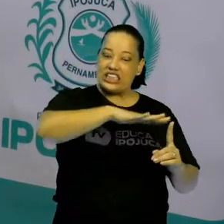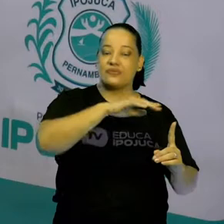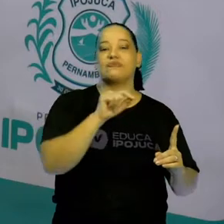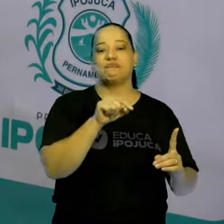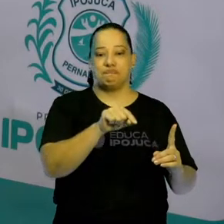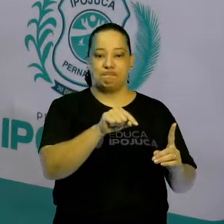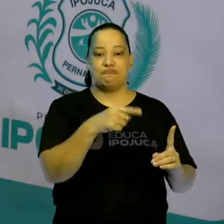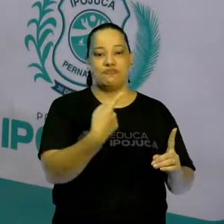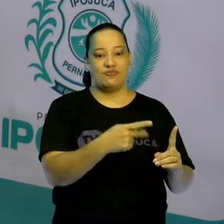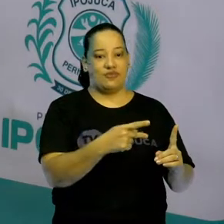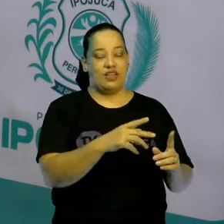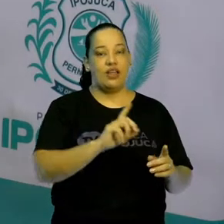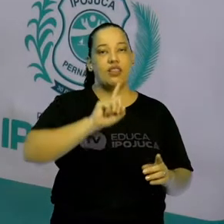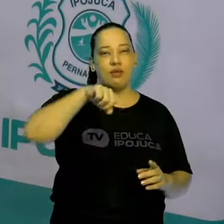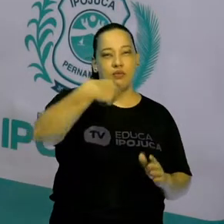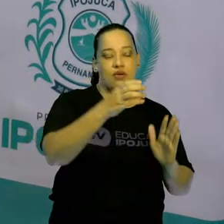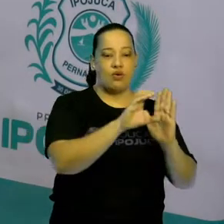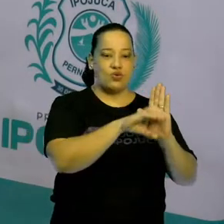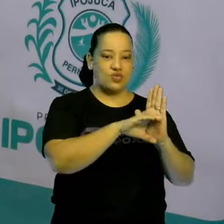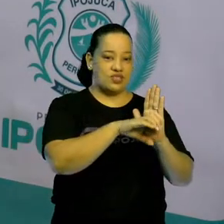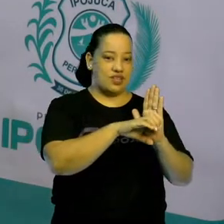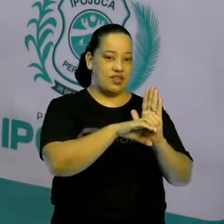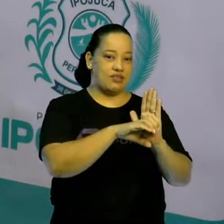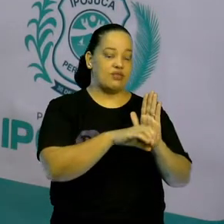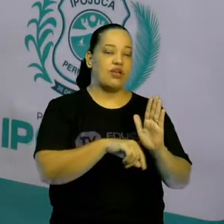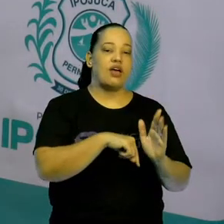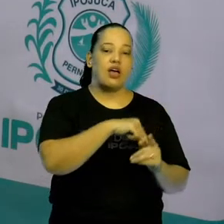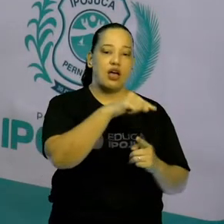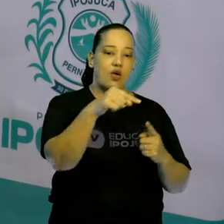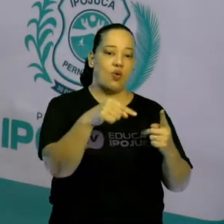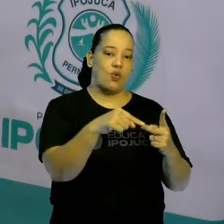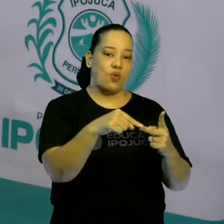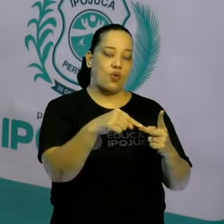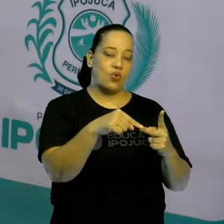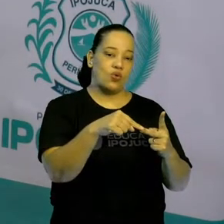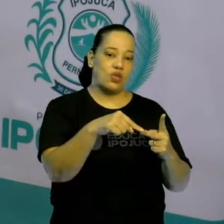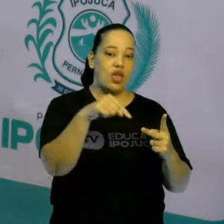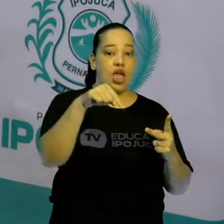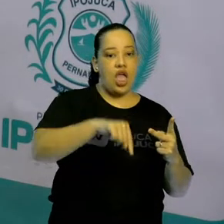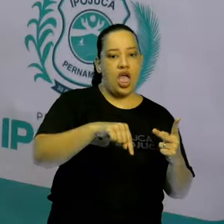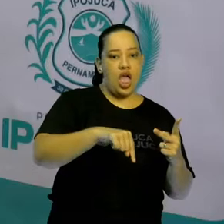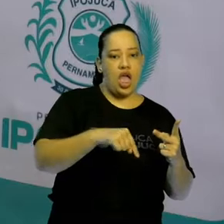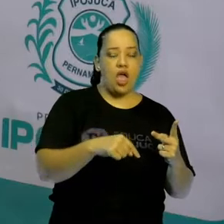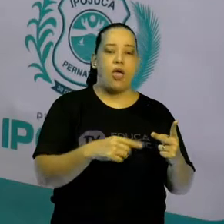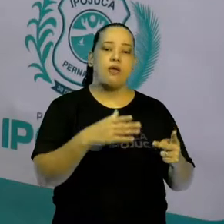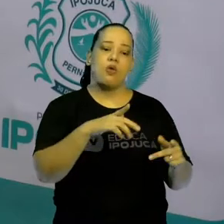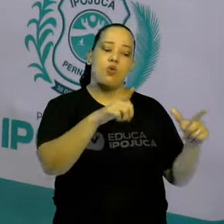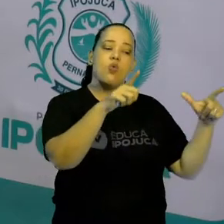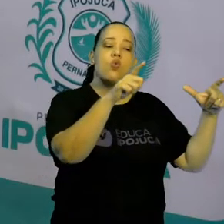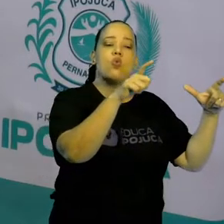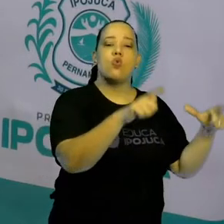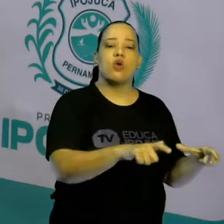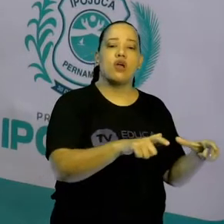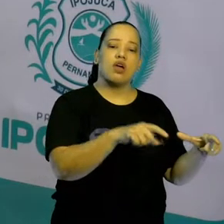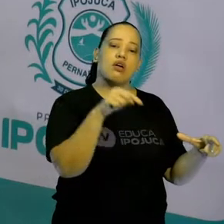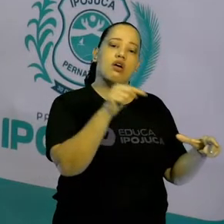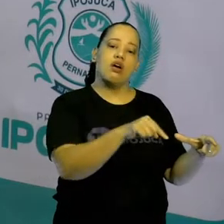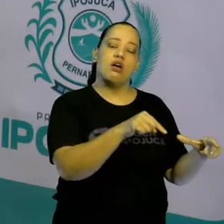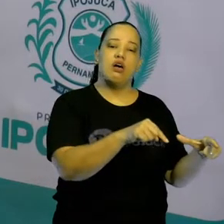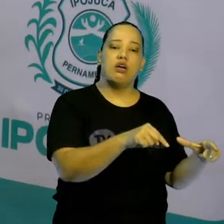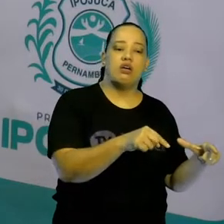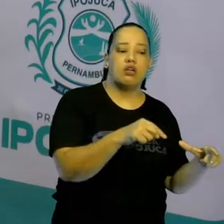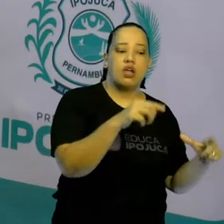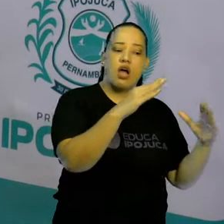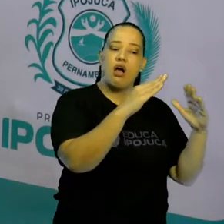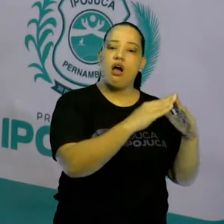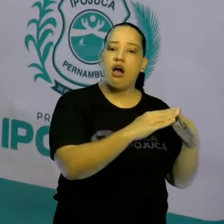eu vou para outros conceitos. O próximo conceito é habitat. Habitat. Nada mais é do que